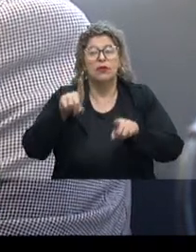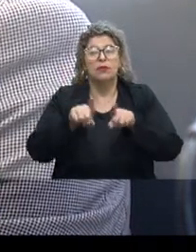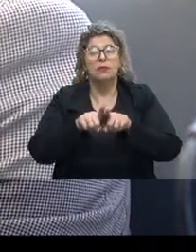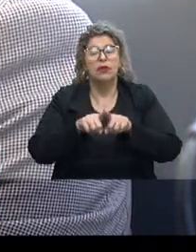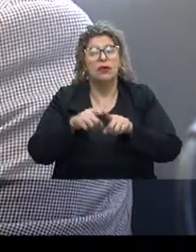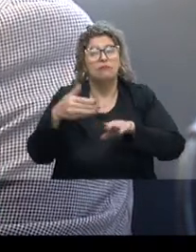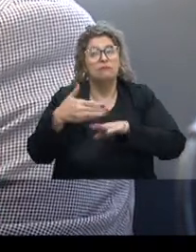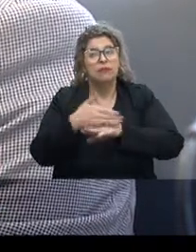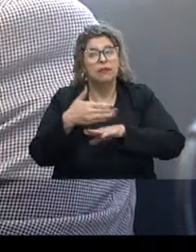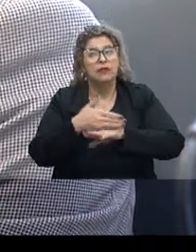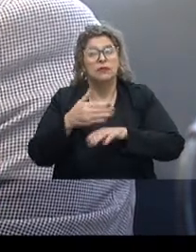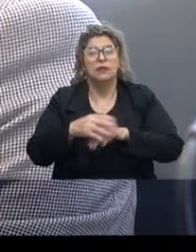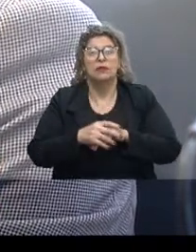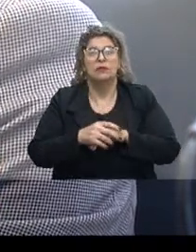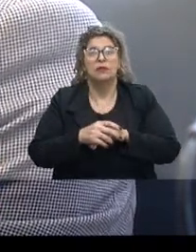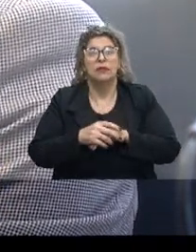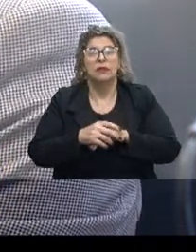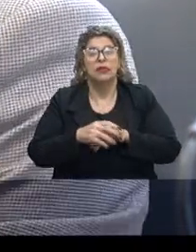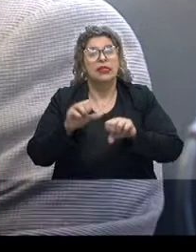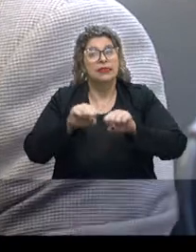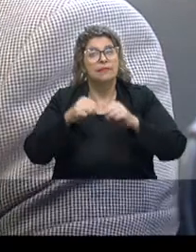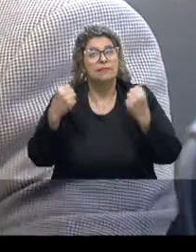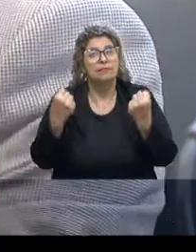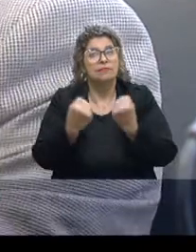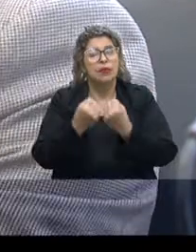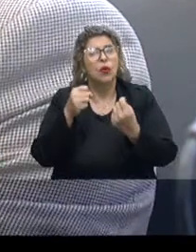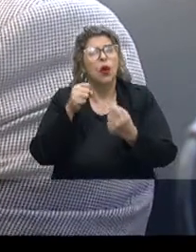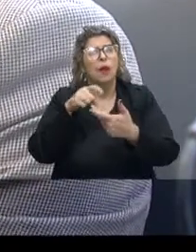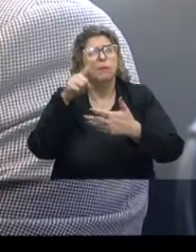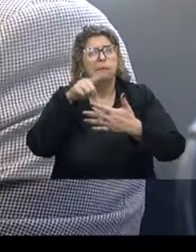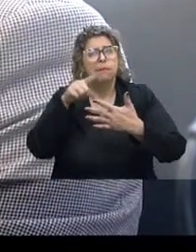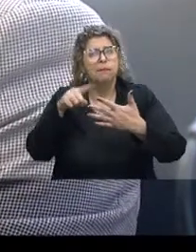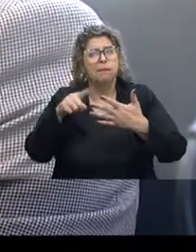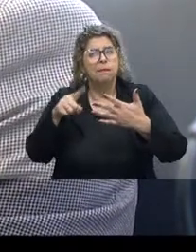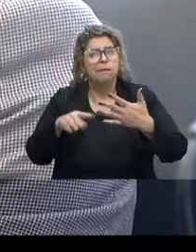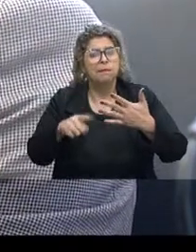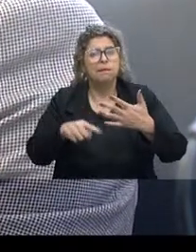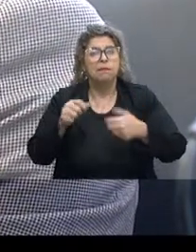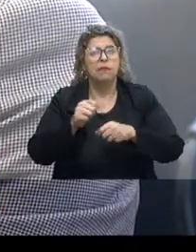assunto. Esse seminário, então, ele aponta algumas questões.